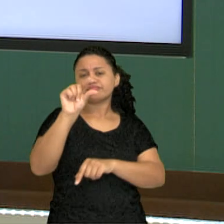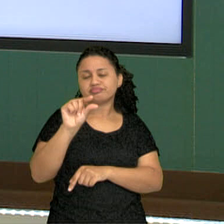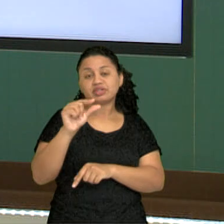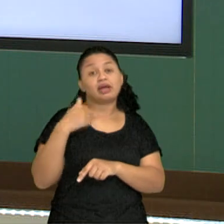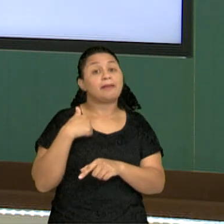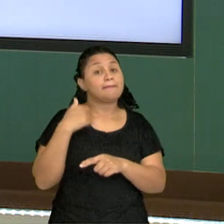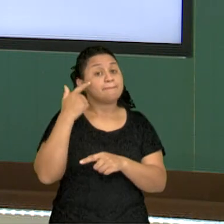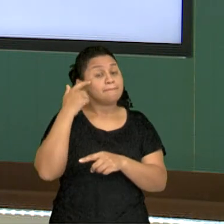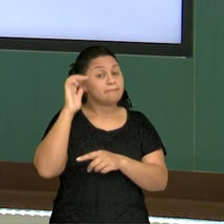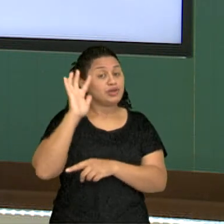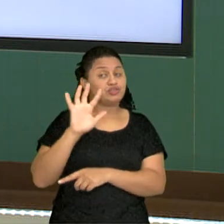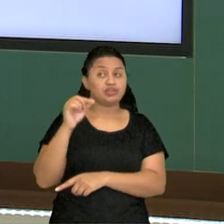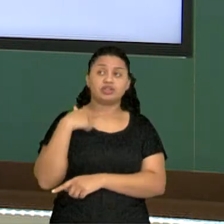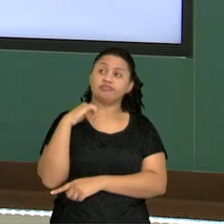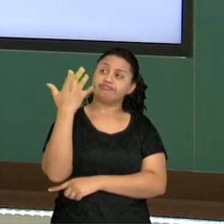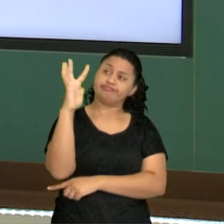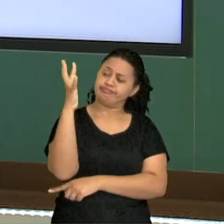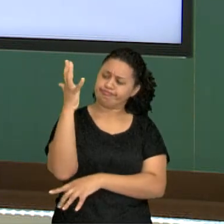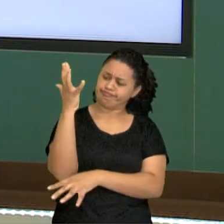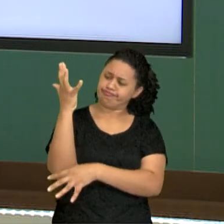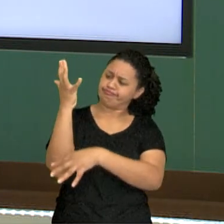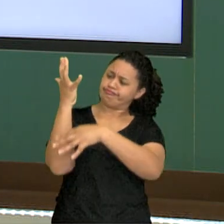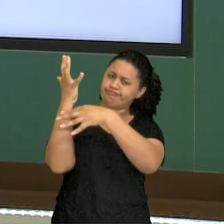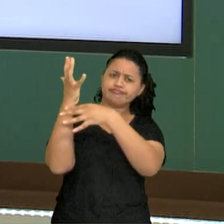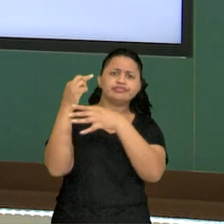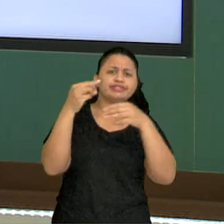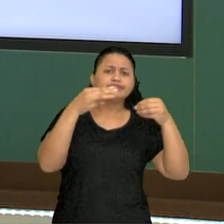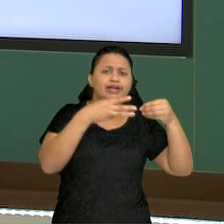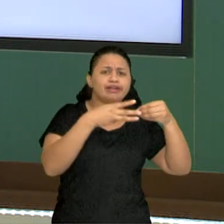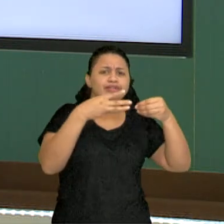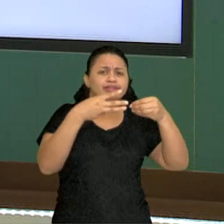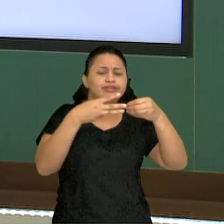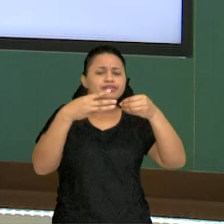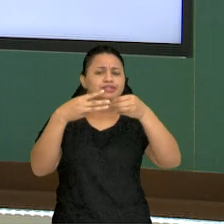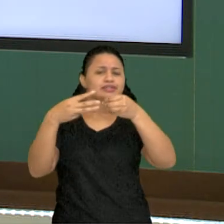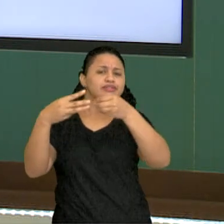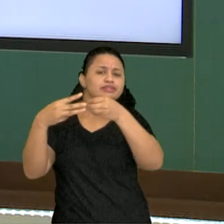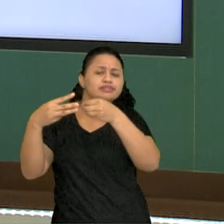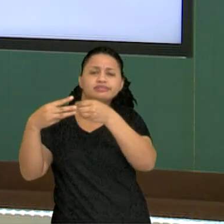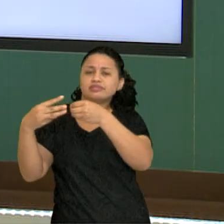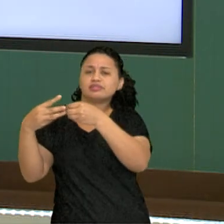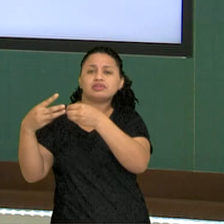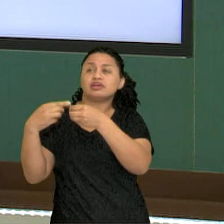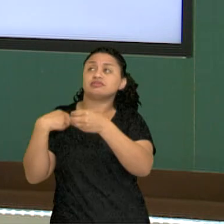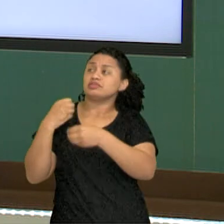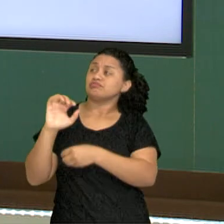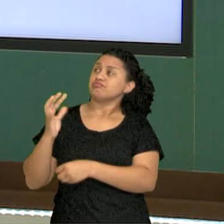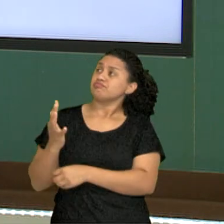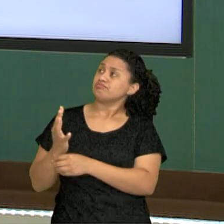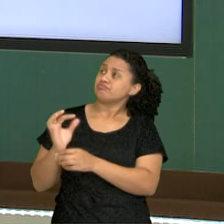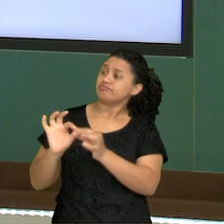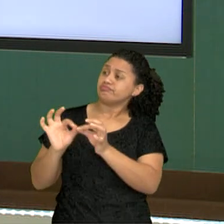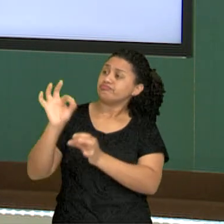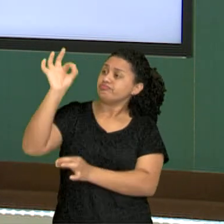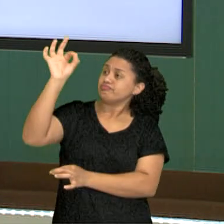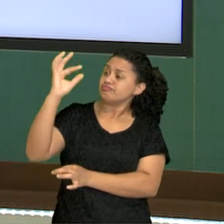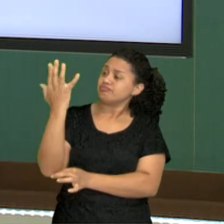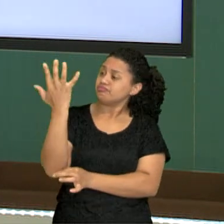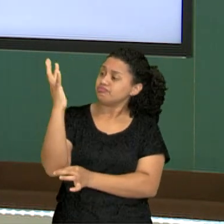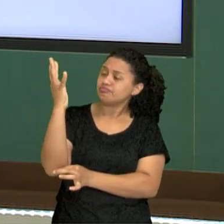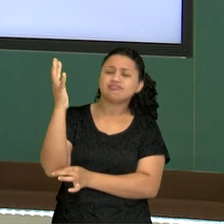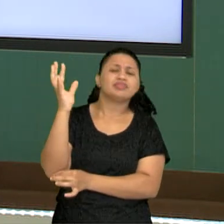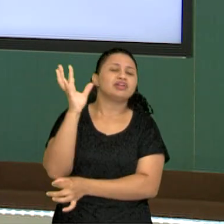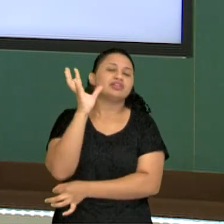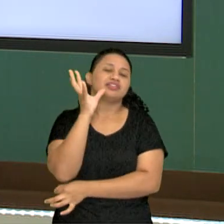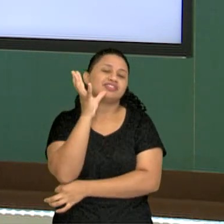grande porte, célula a célula, difusão, passando esses nutrientes de célula a célula, se ela tivesse metros de altura. Ia ser muito